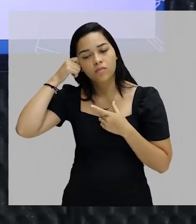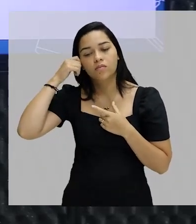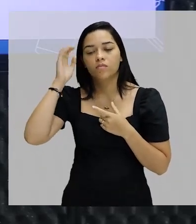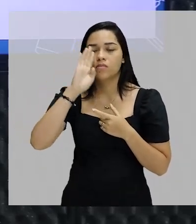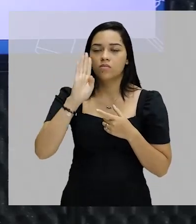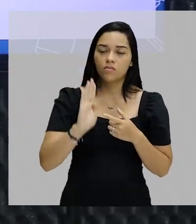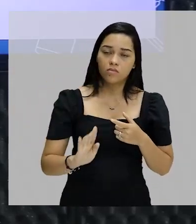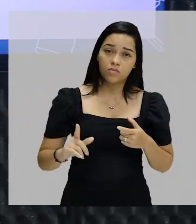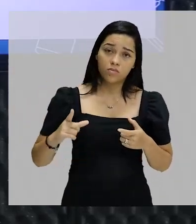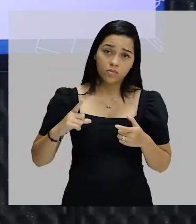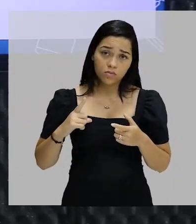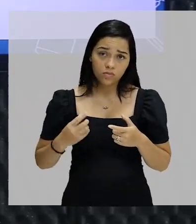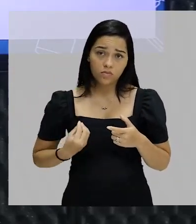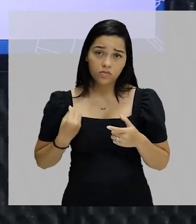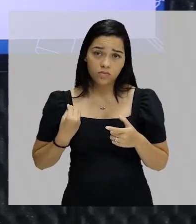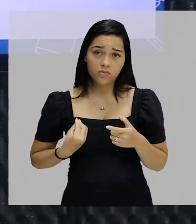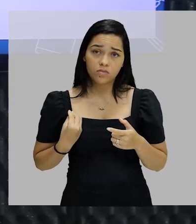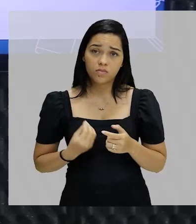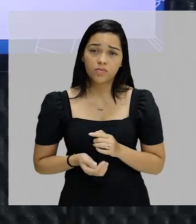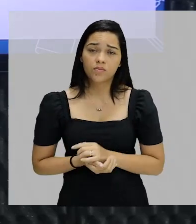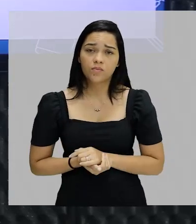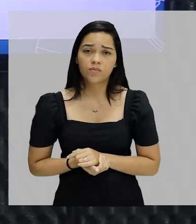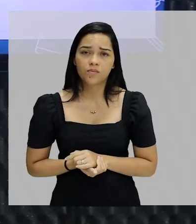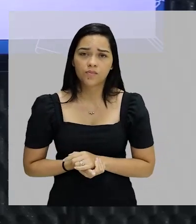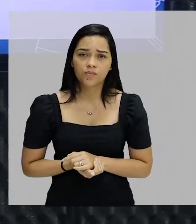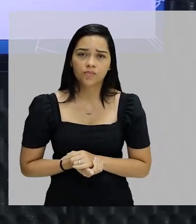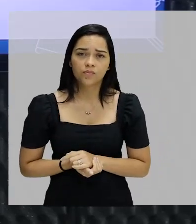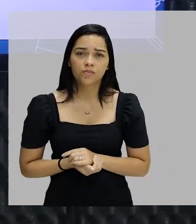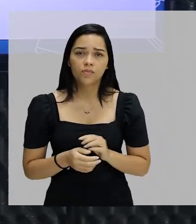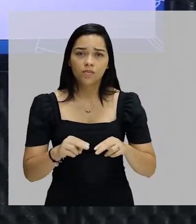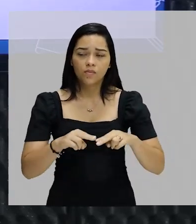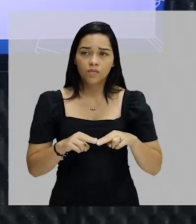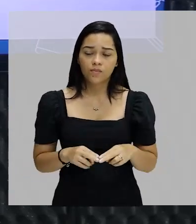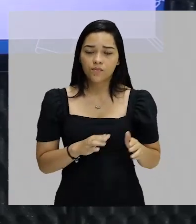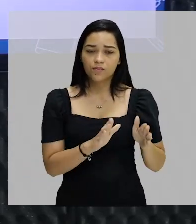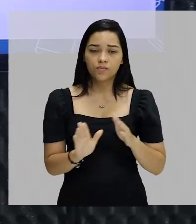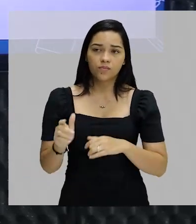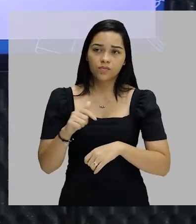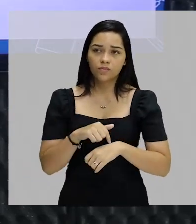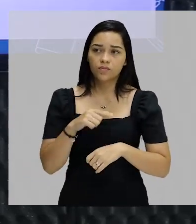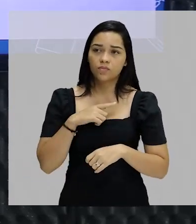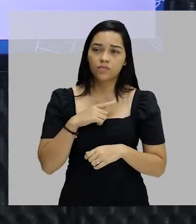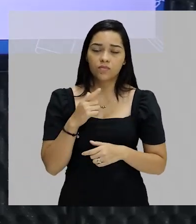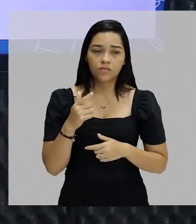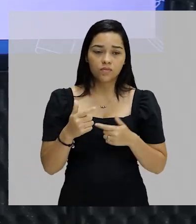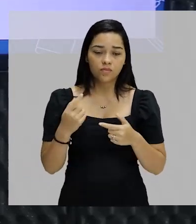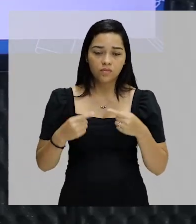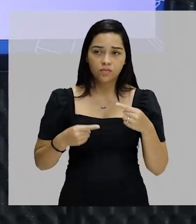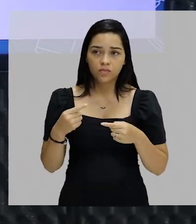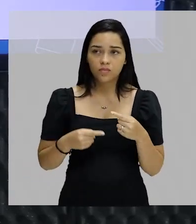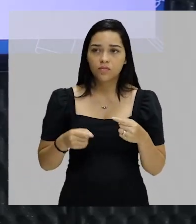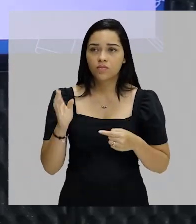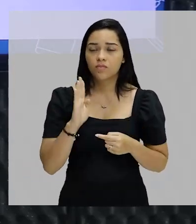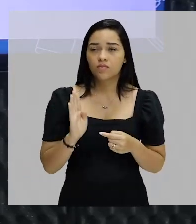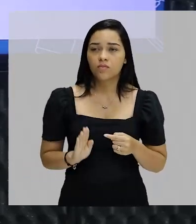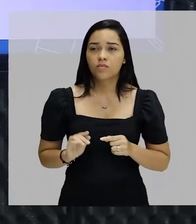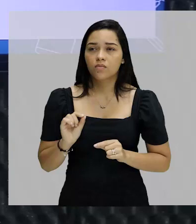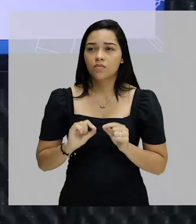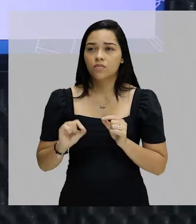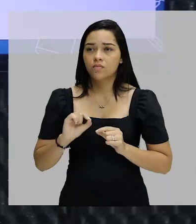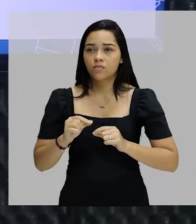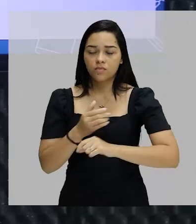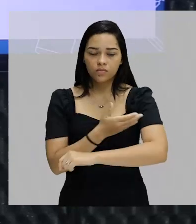quantidade de negros e mulatos que no Brasil habitavam. É por isso que durante um tempo houve uma política aqui no Brasil institucional de